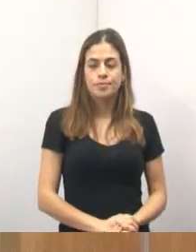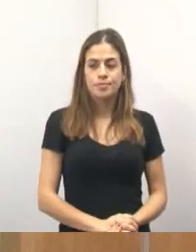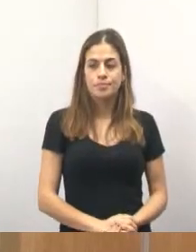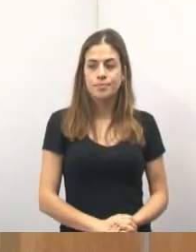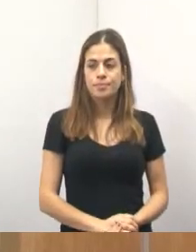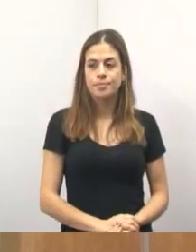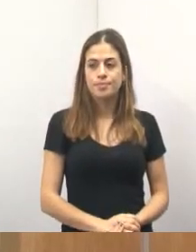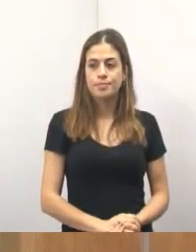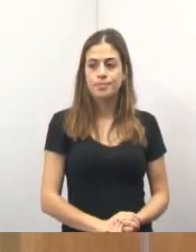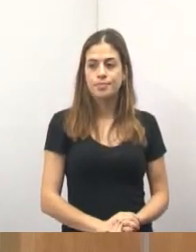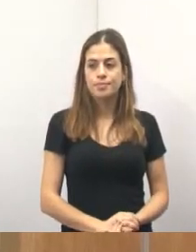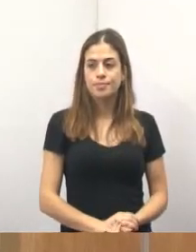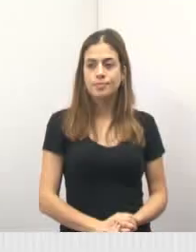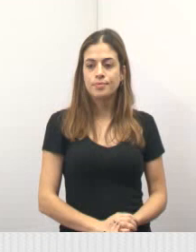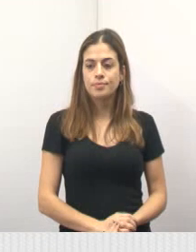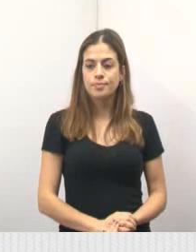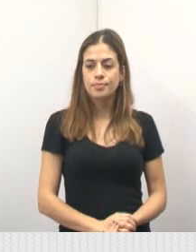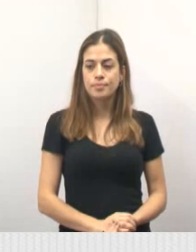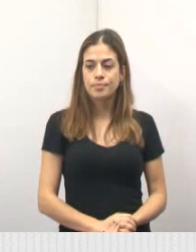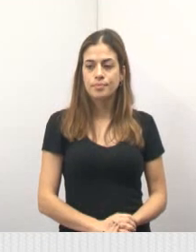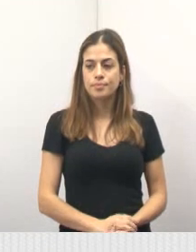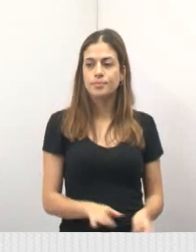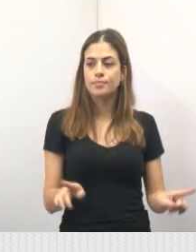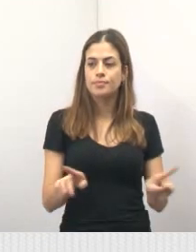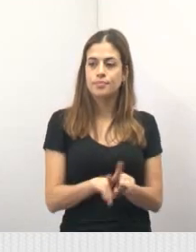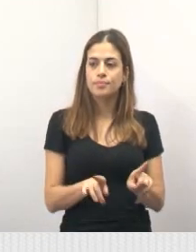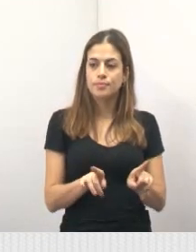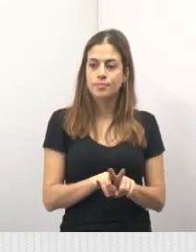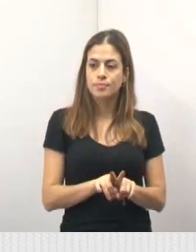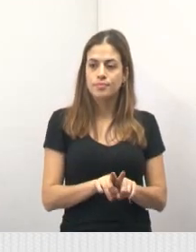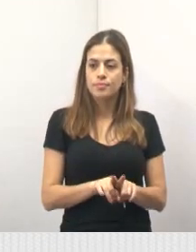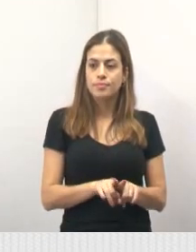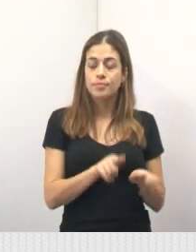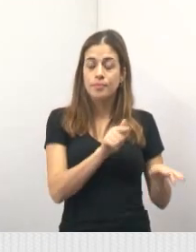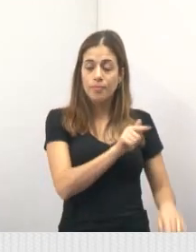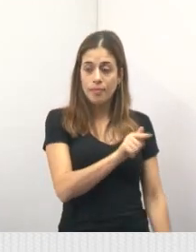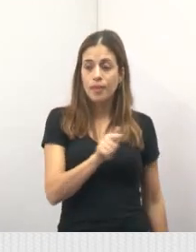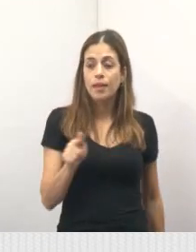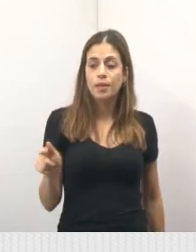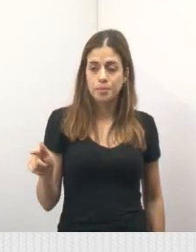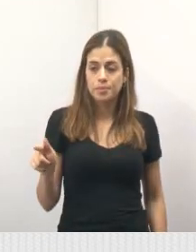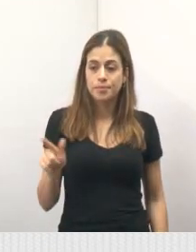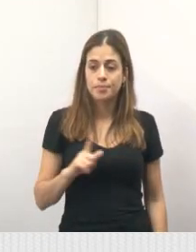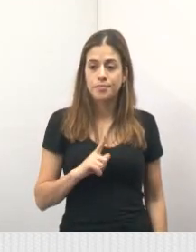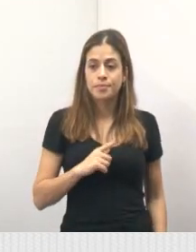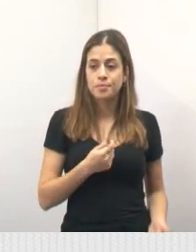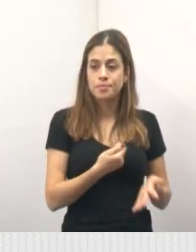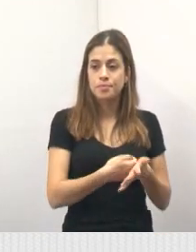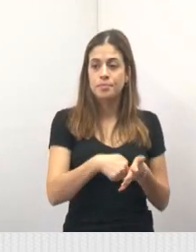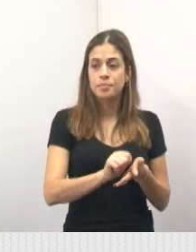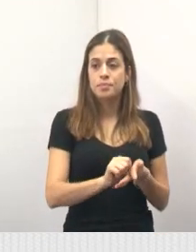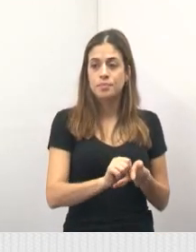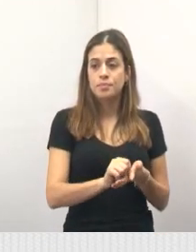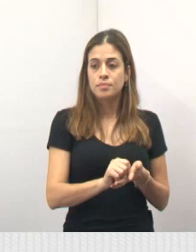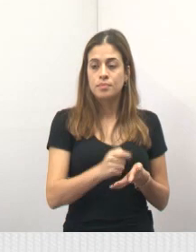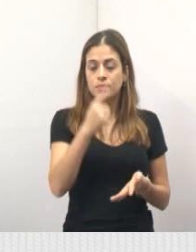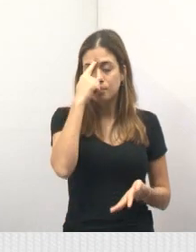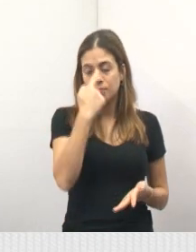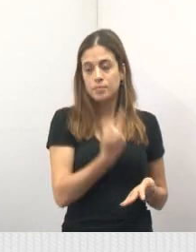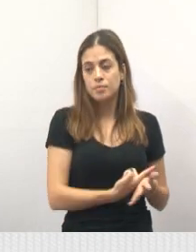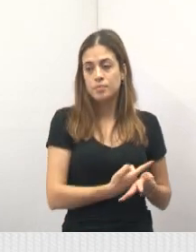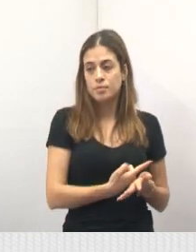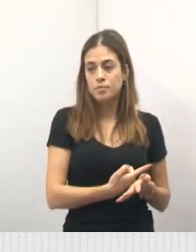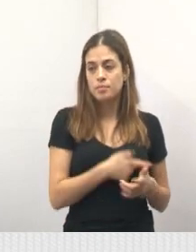slide, por gentileza? Também, semana tivemos assinatura da Ordem de